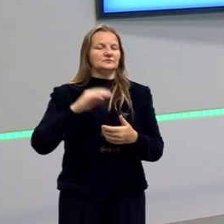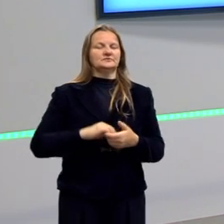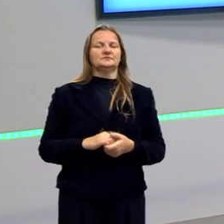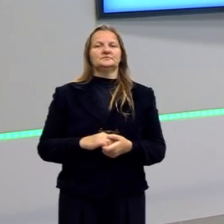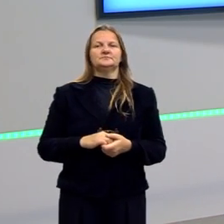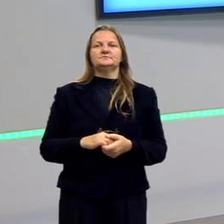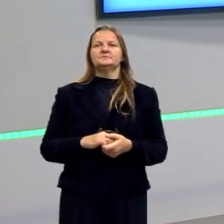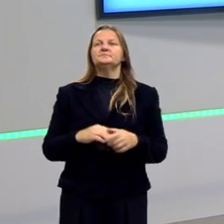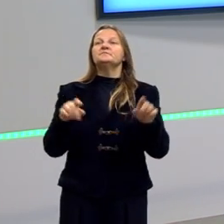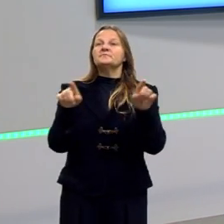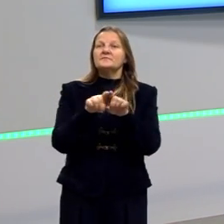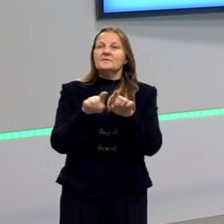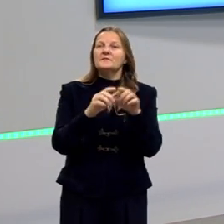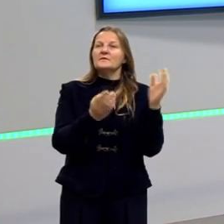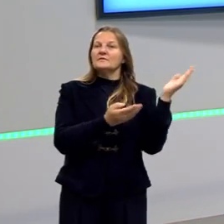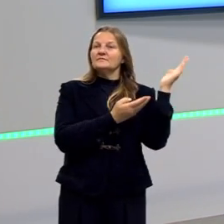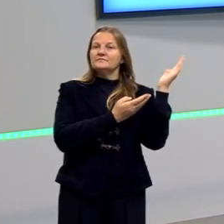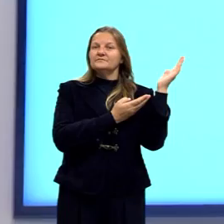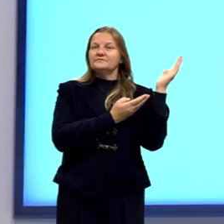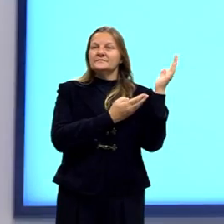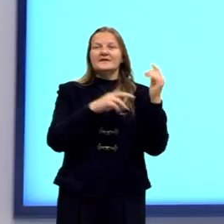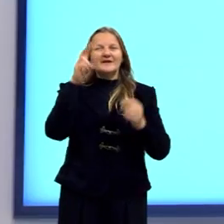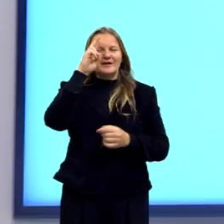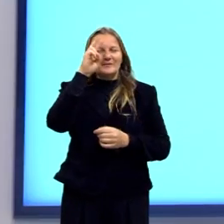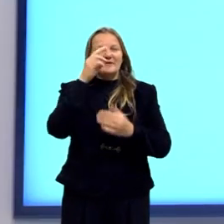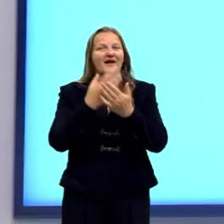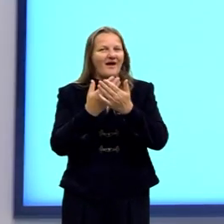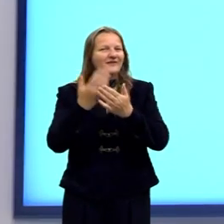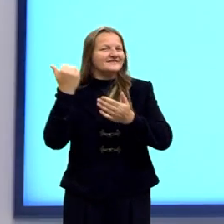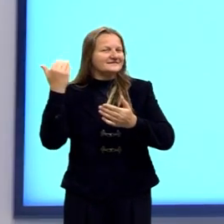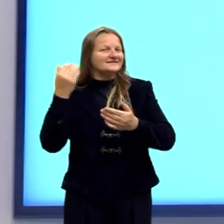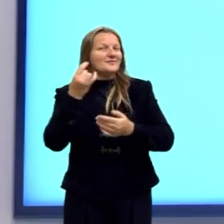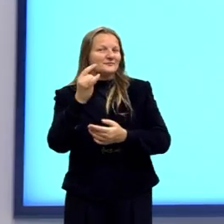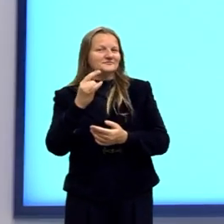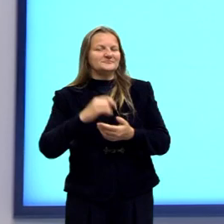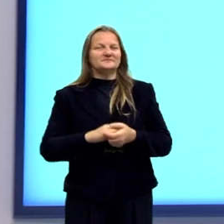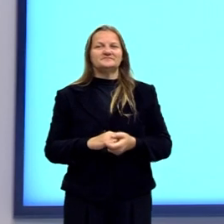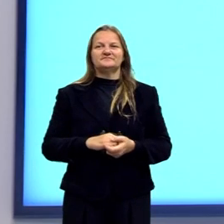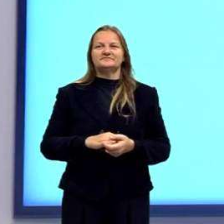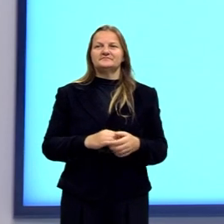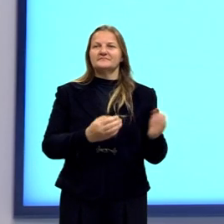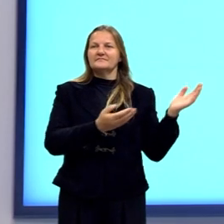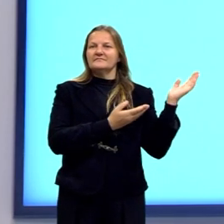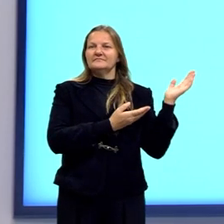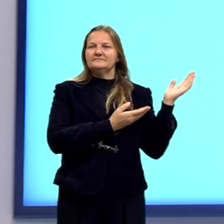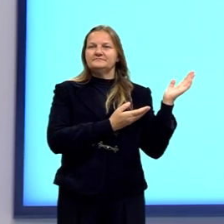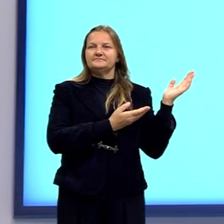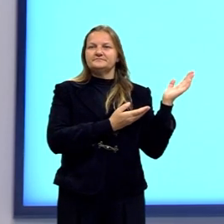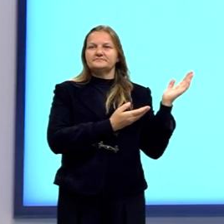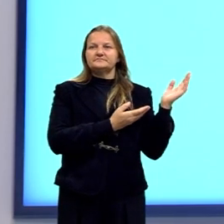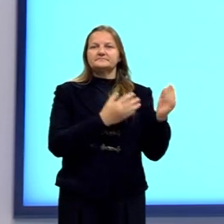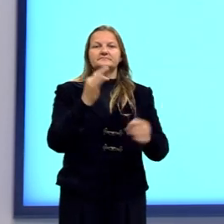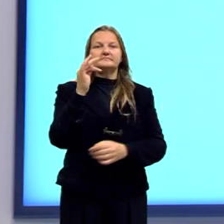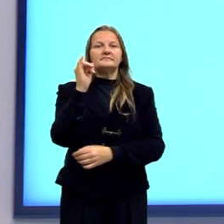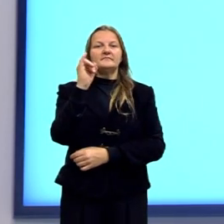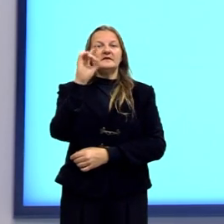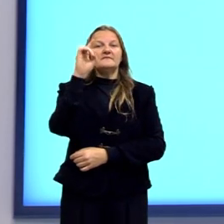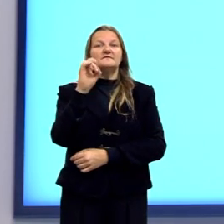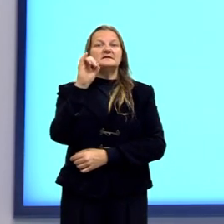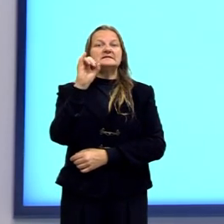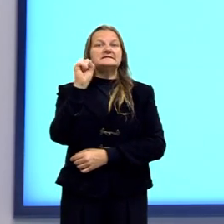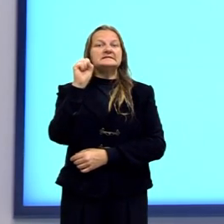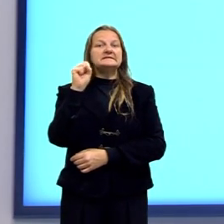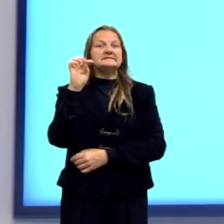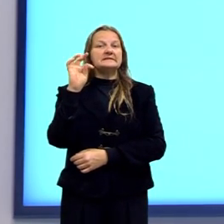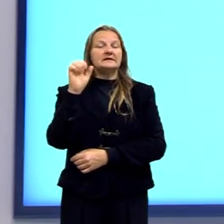Aqui nós temos, então, uma lembrança também da outra aula, que é a hipótese fixista, aonde as espécies, elas